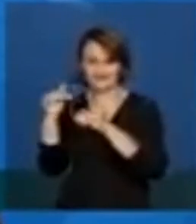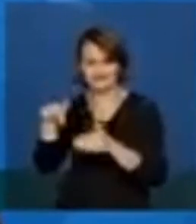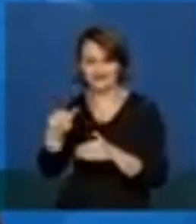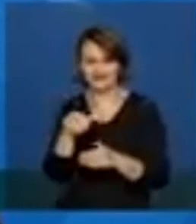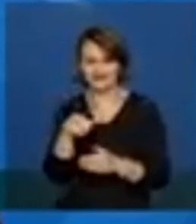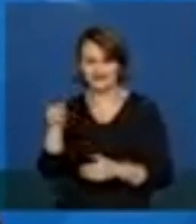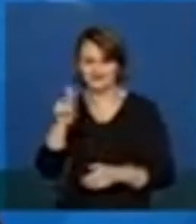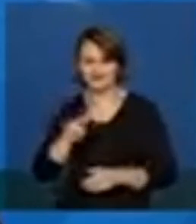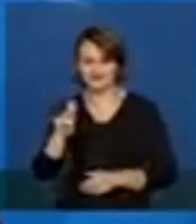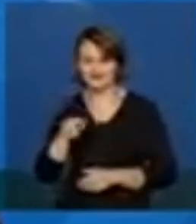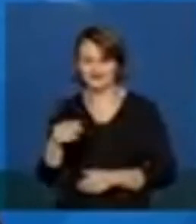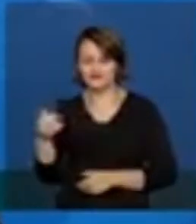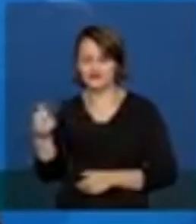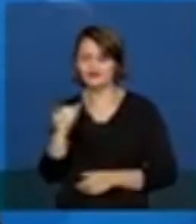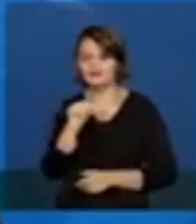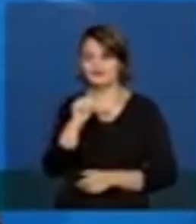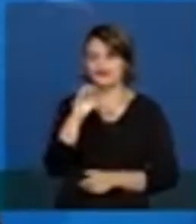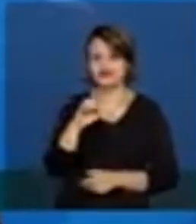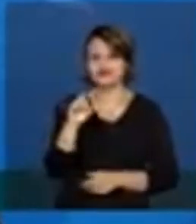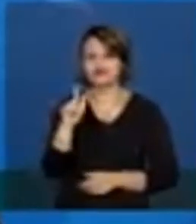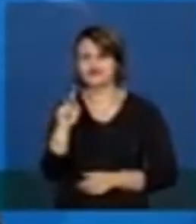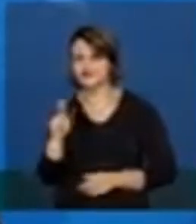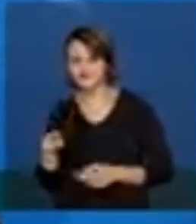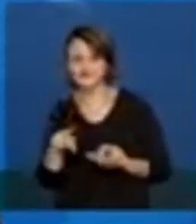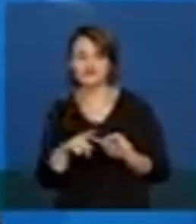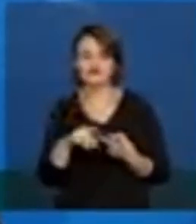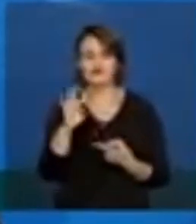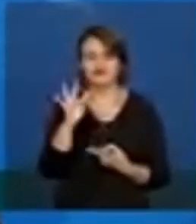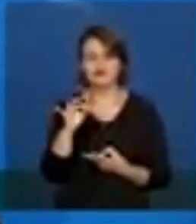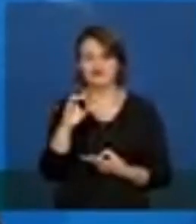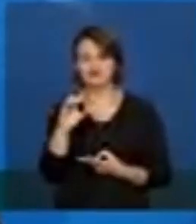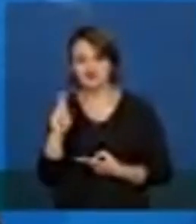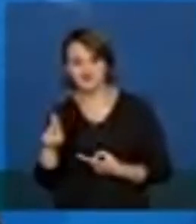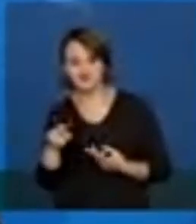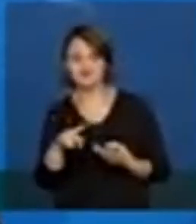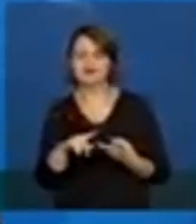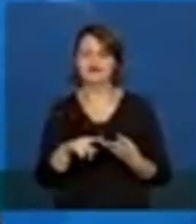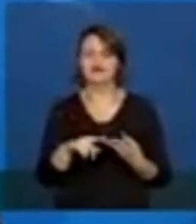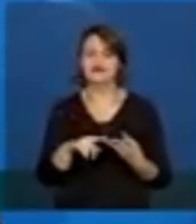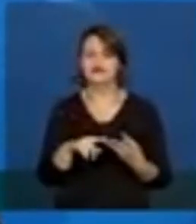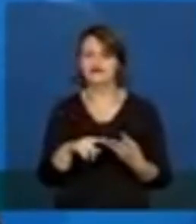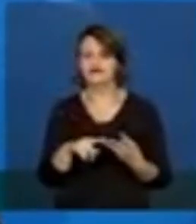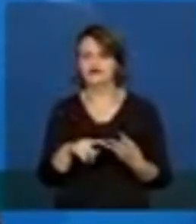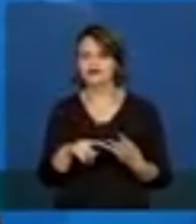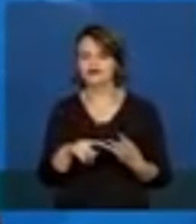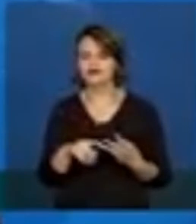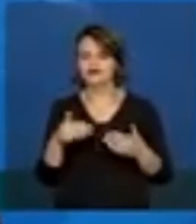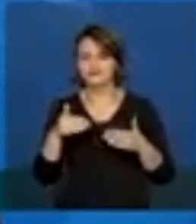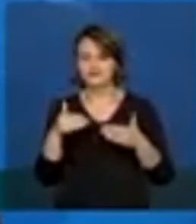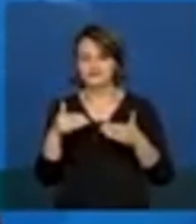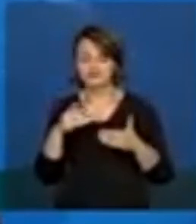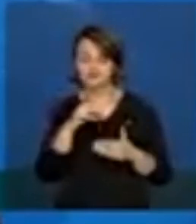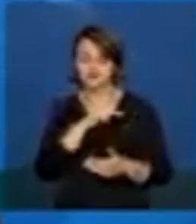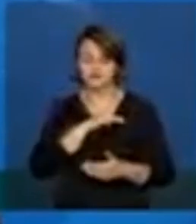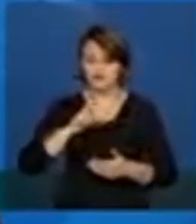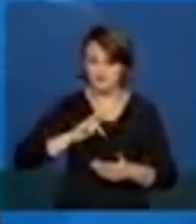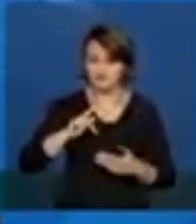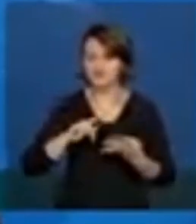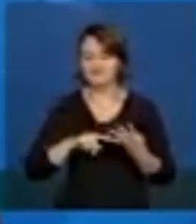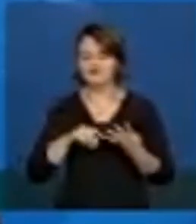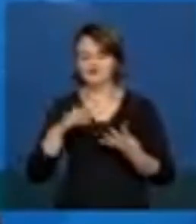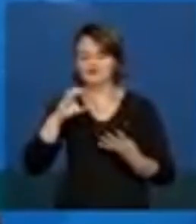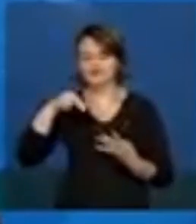Então, a CGU, Controla da Lei Geral da União, o TCU, Tribunal de Contas, o próprio Ministério Público, o